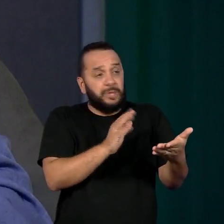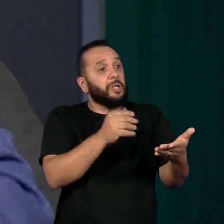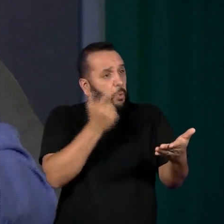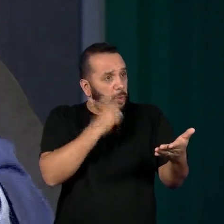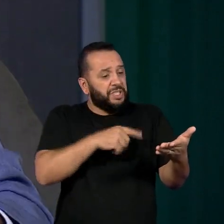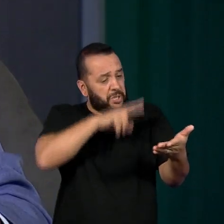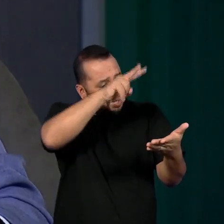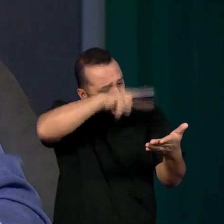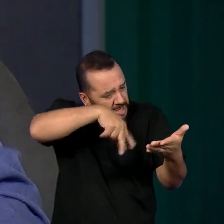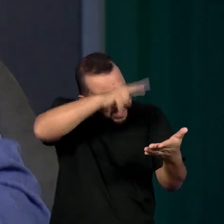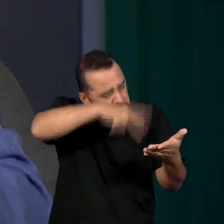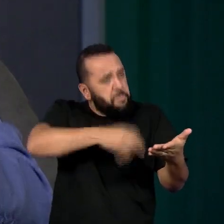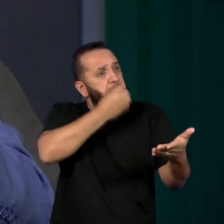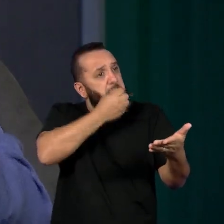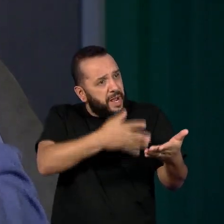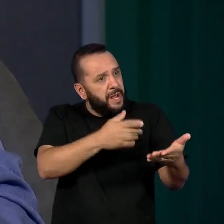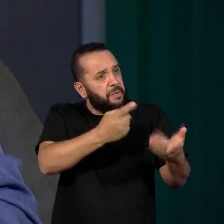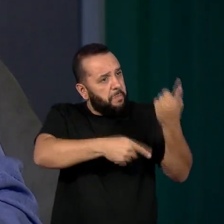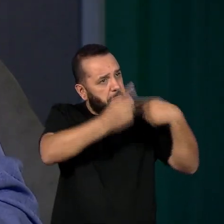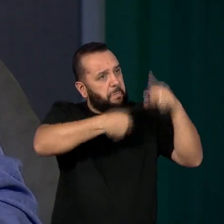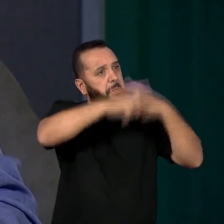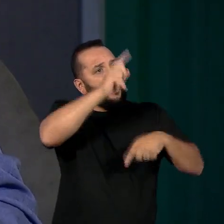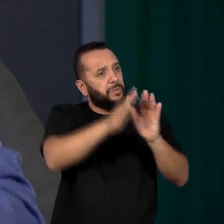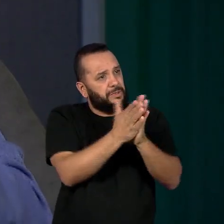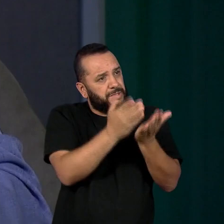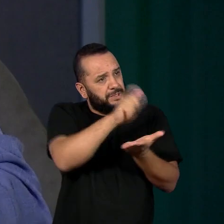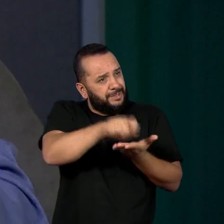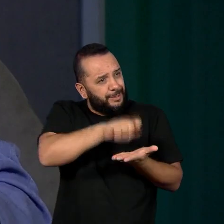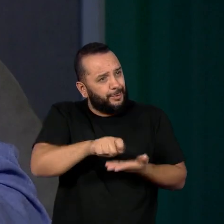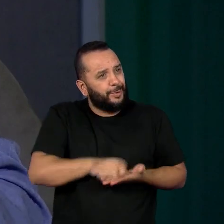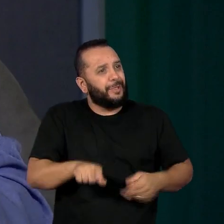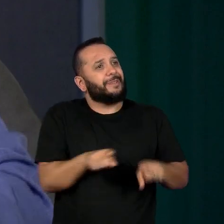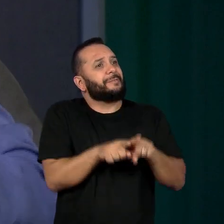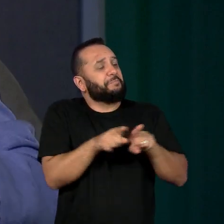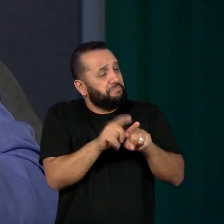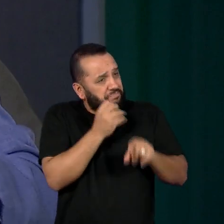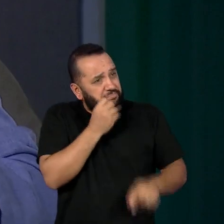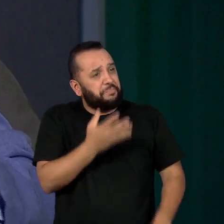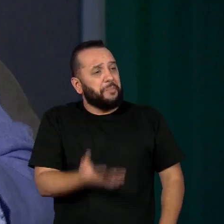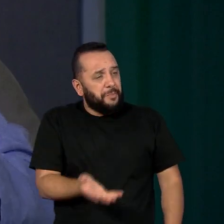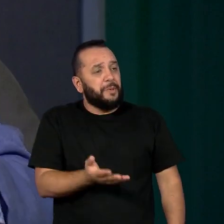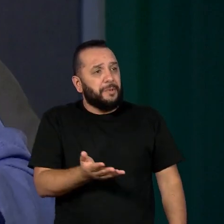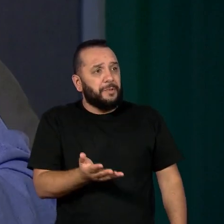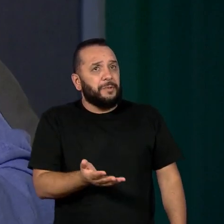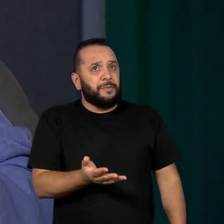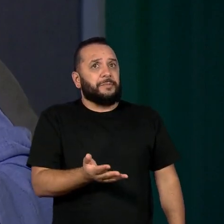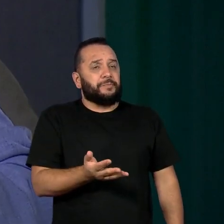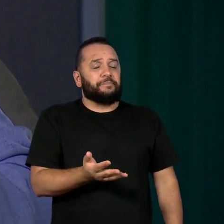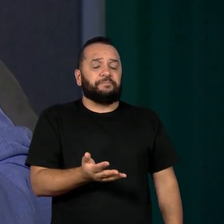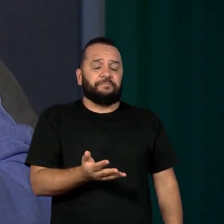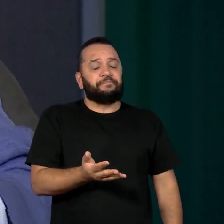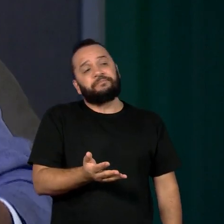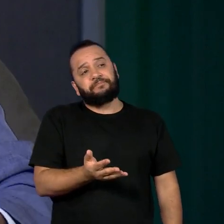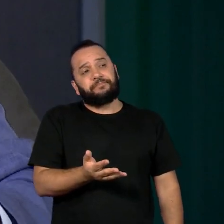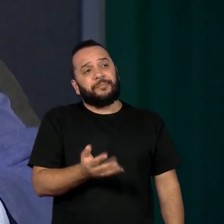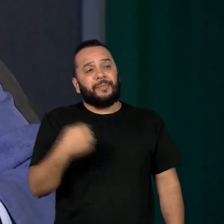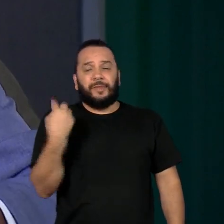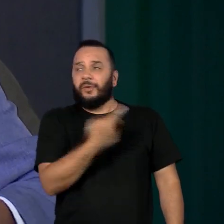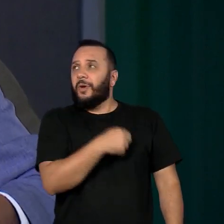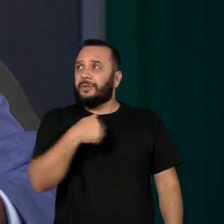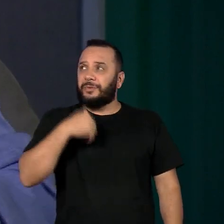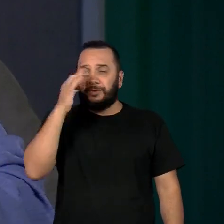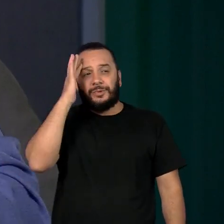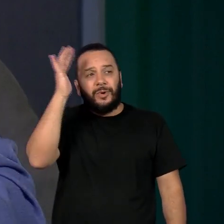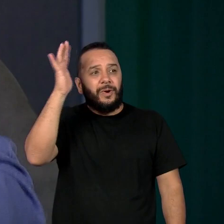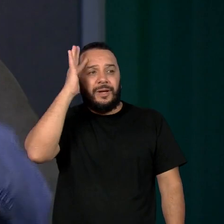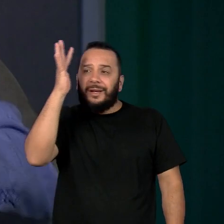sendo não só o leitor, mas como um ótimo escritor. E o lugar da gente sonhar, da gente